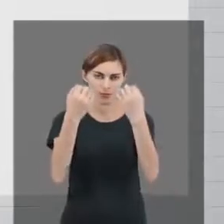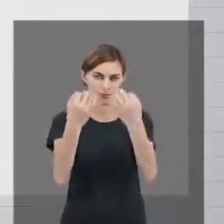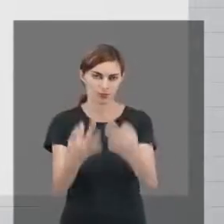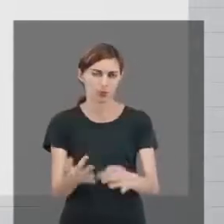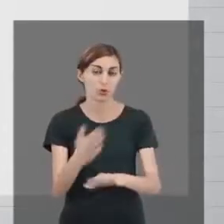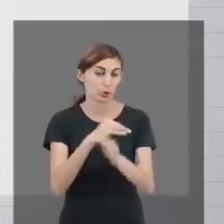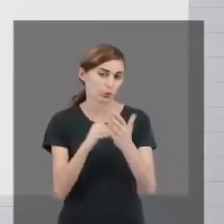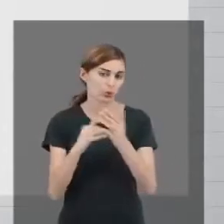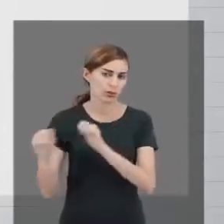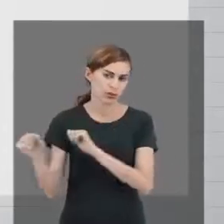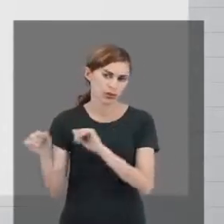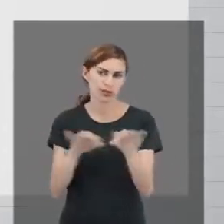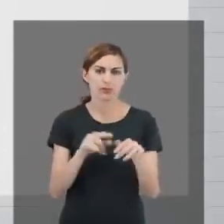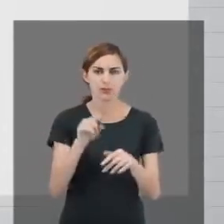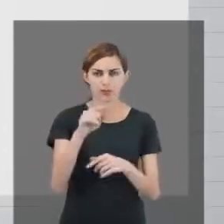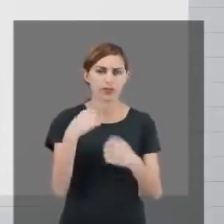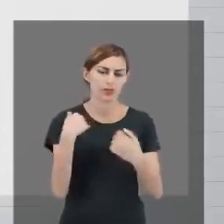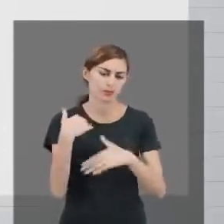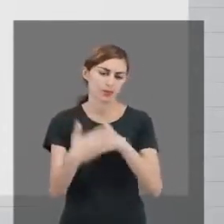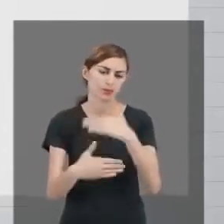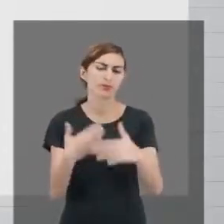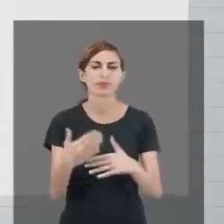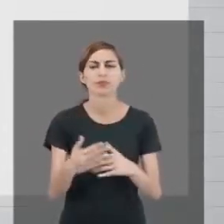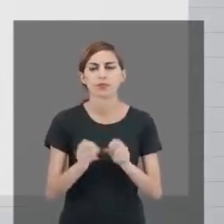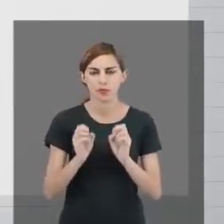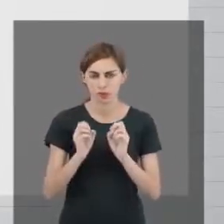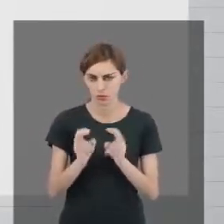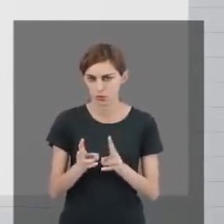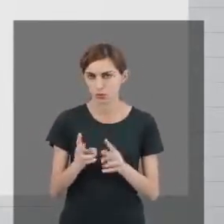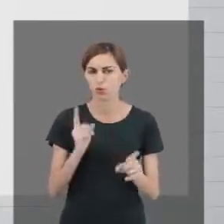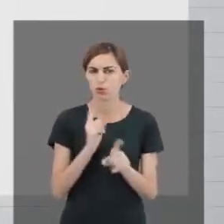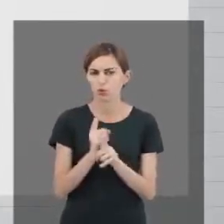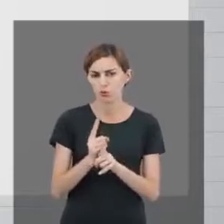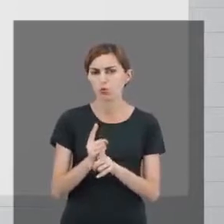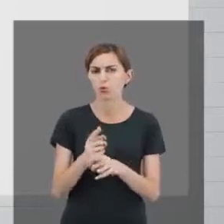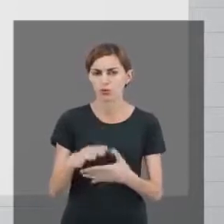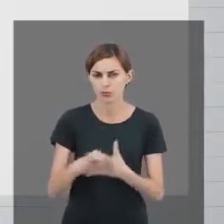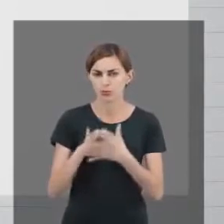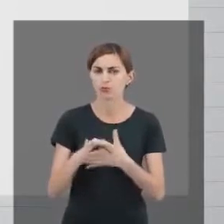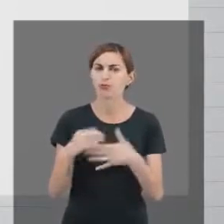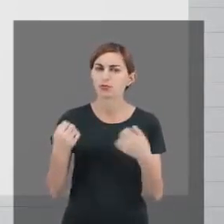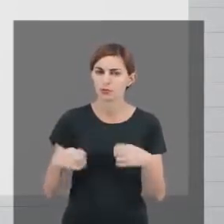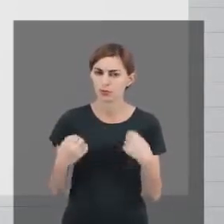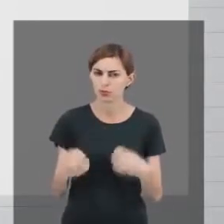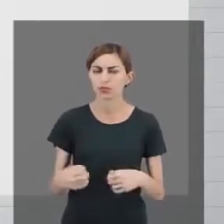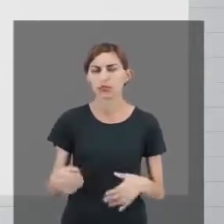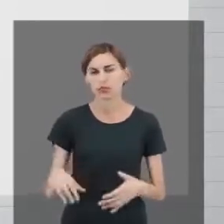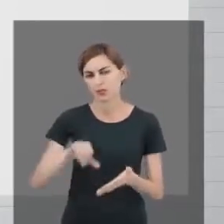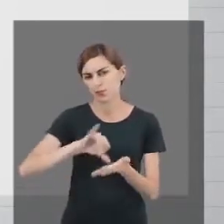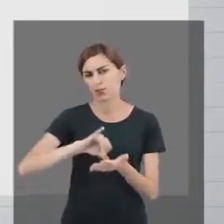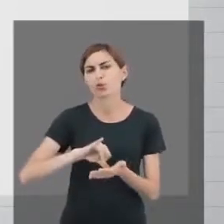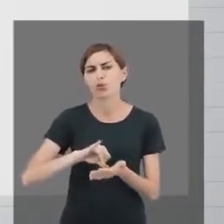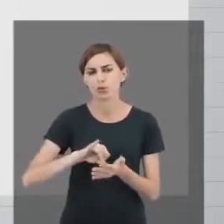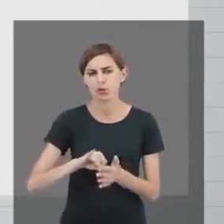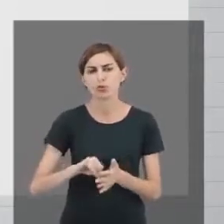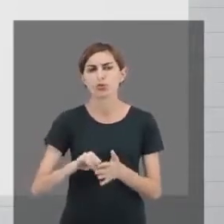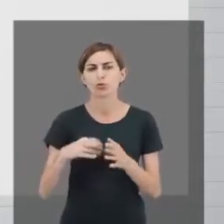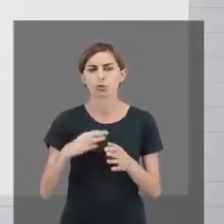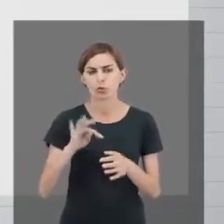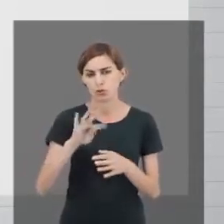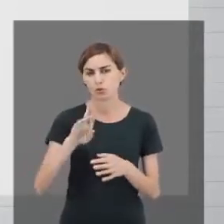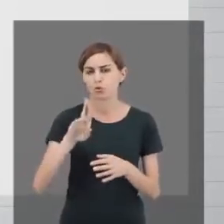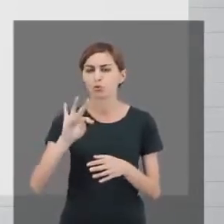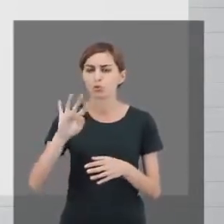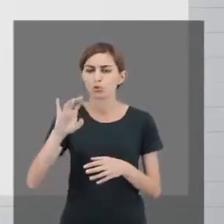Que toda semana você precisa desenvolver. Ok? Então, esses encontros presenciais são um roteiro a ser desenvolvido no polo com a mediação do